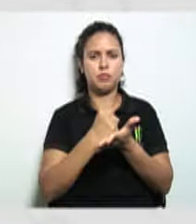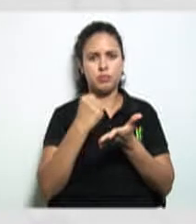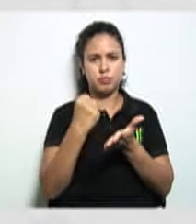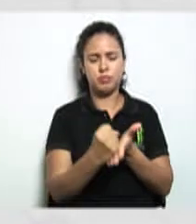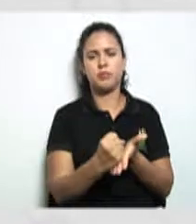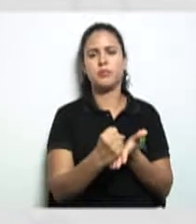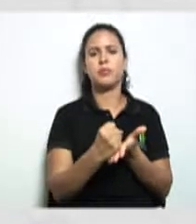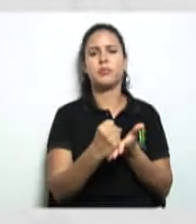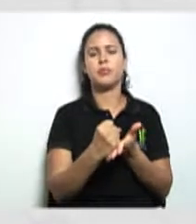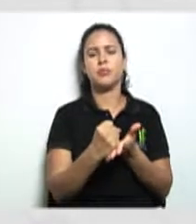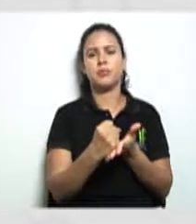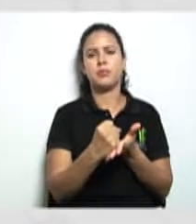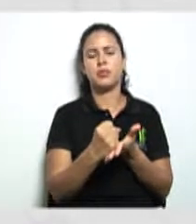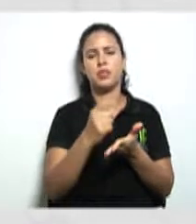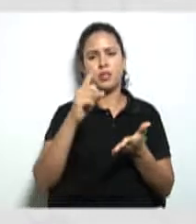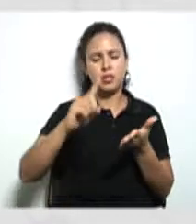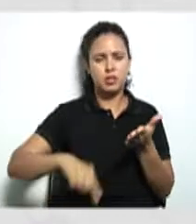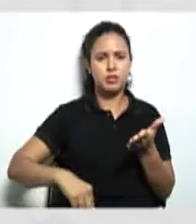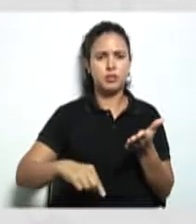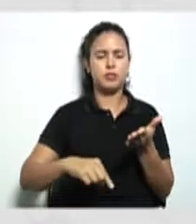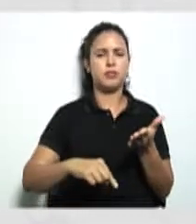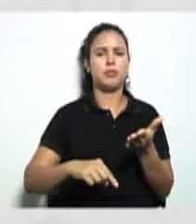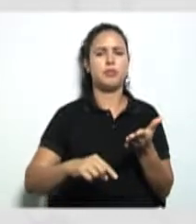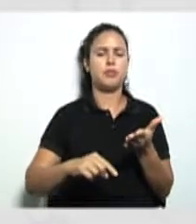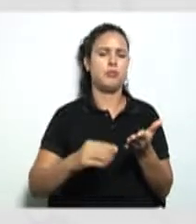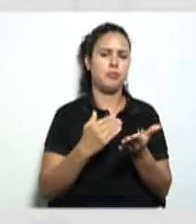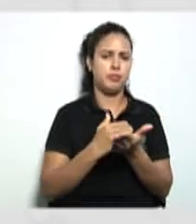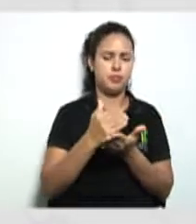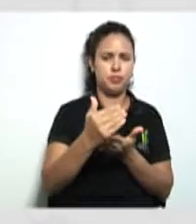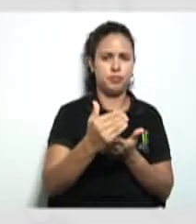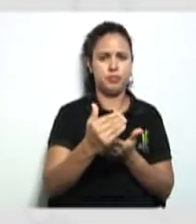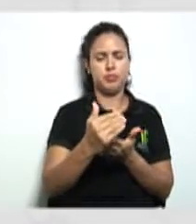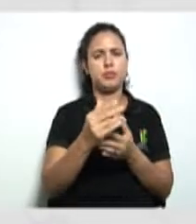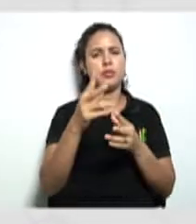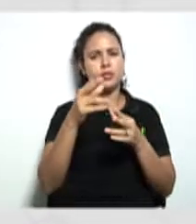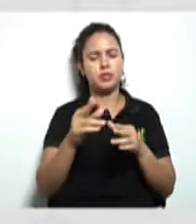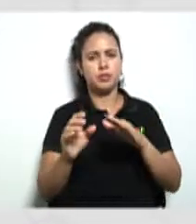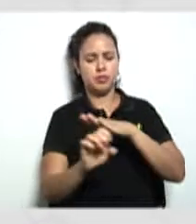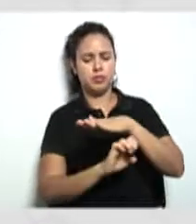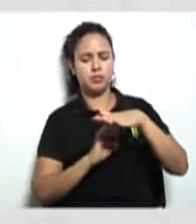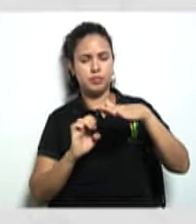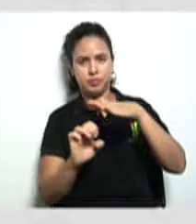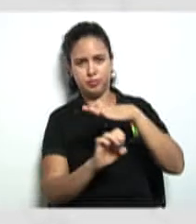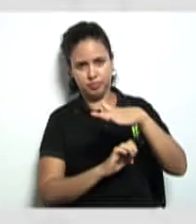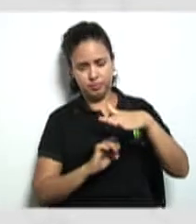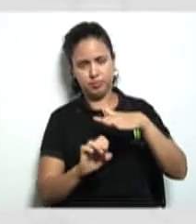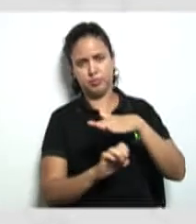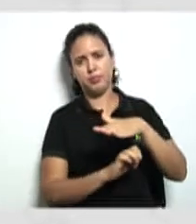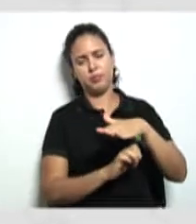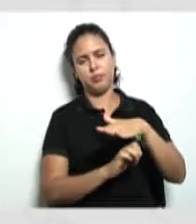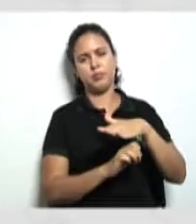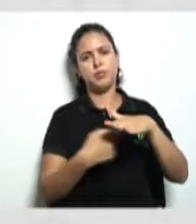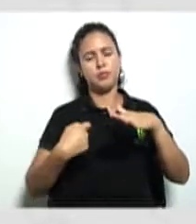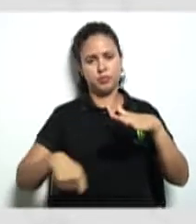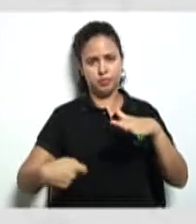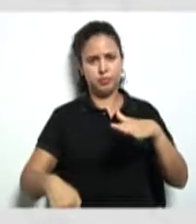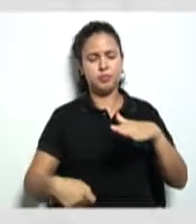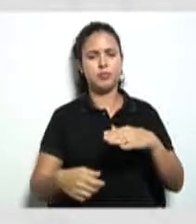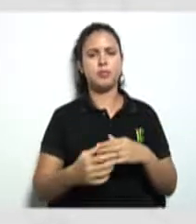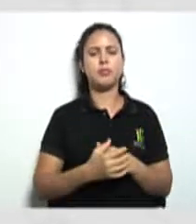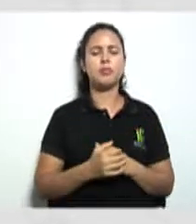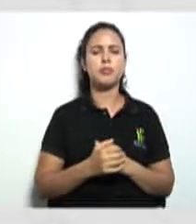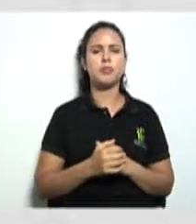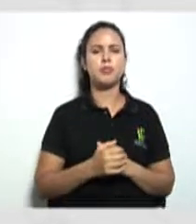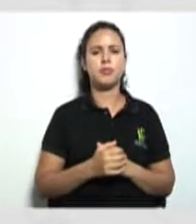cooperativa passa a ser agora uma empresa, não é isso? Então a partir desse registro dessa cooperativa.